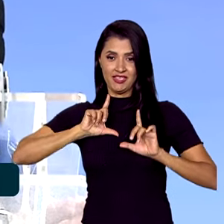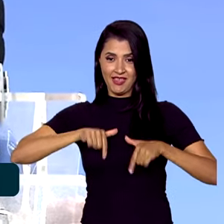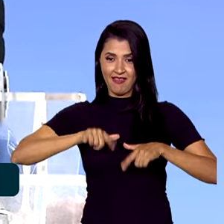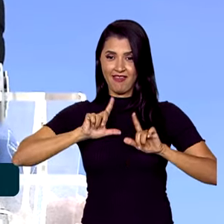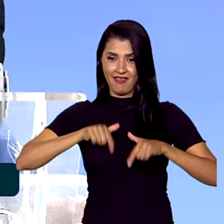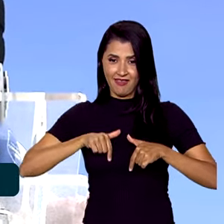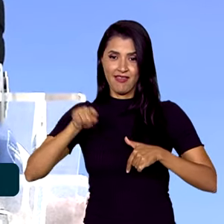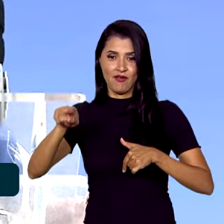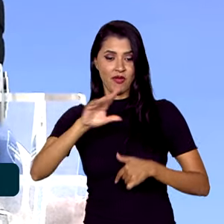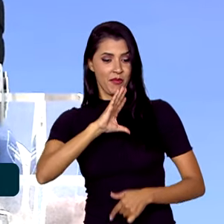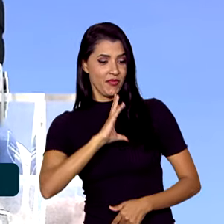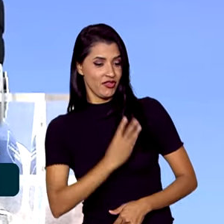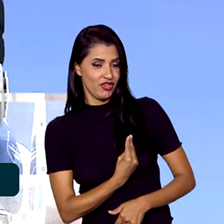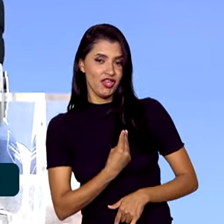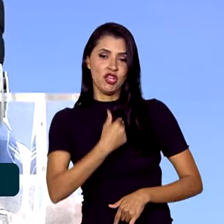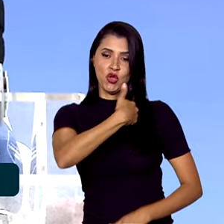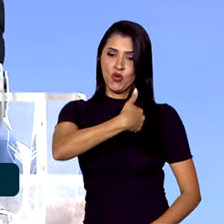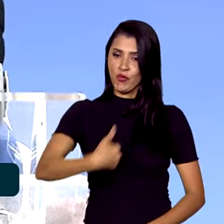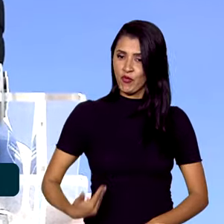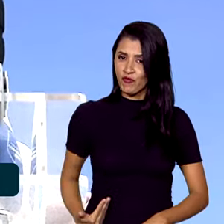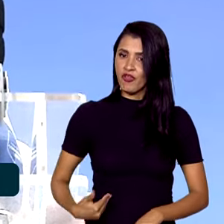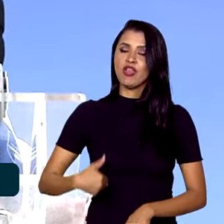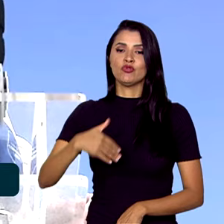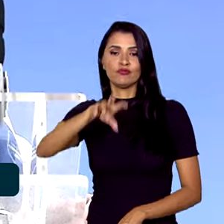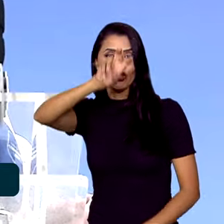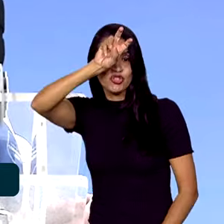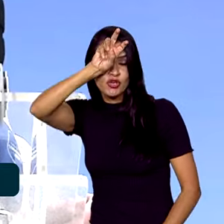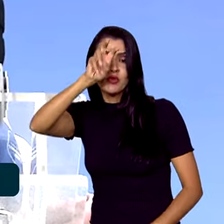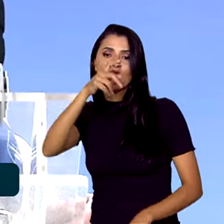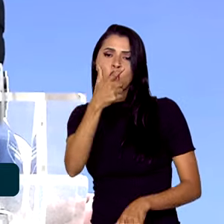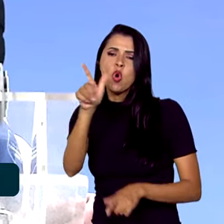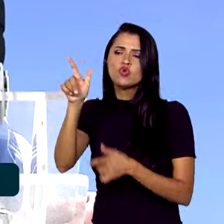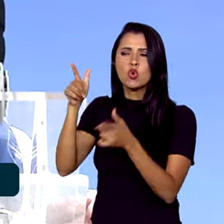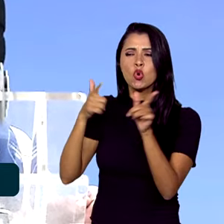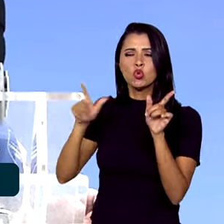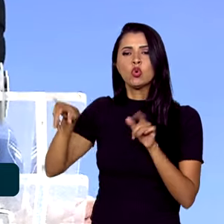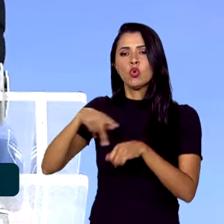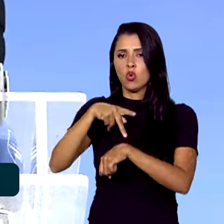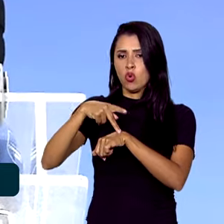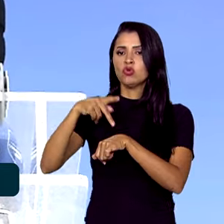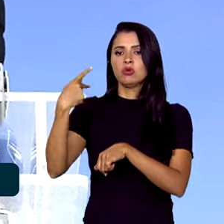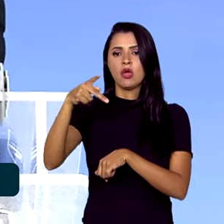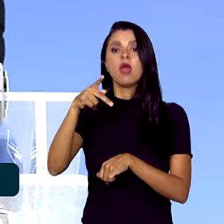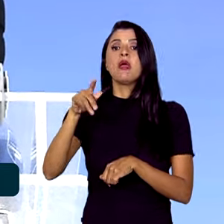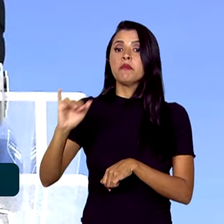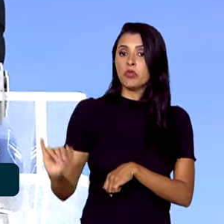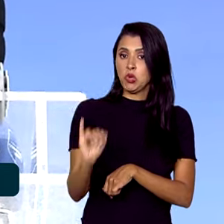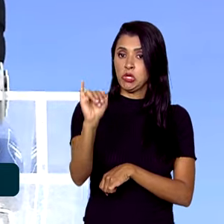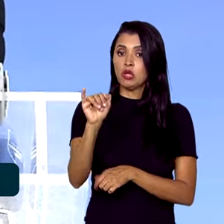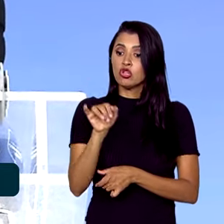com a Palestina, com o governo egípcio e com outros atores importantes da região,